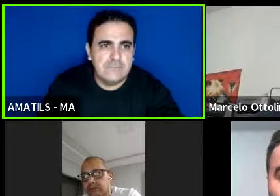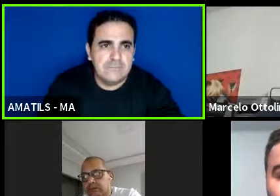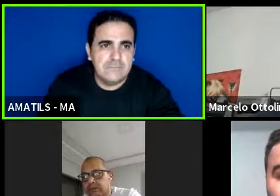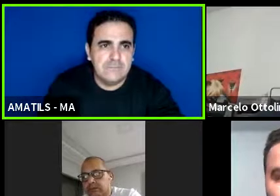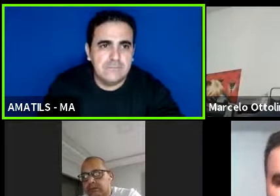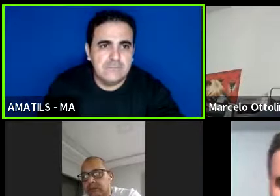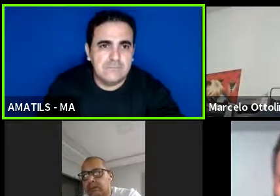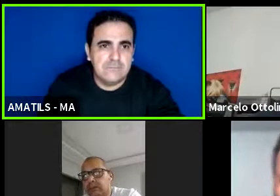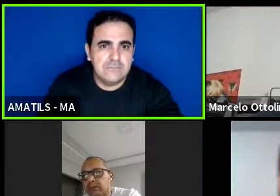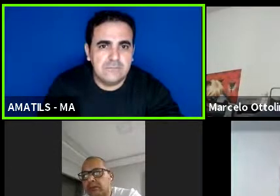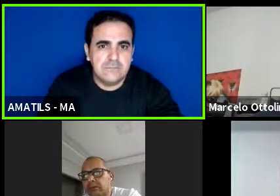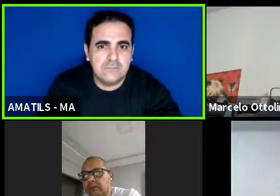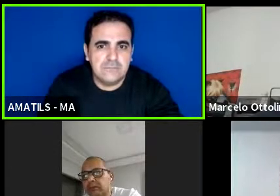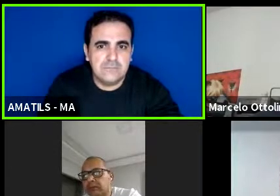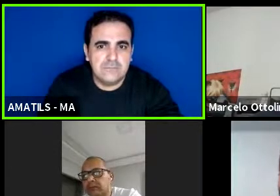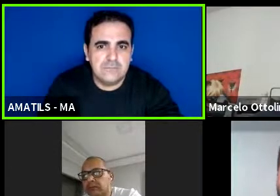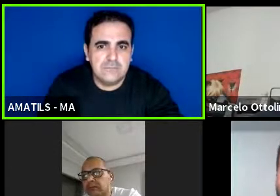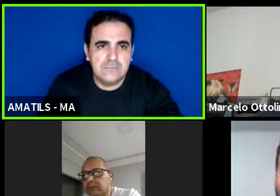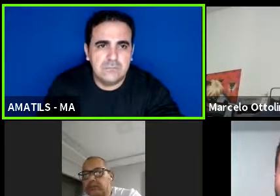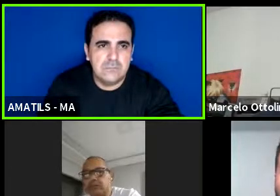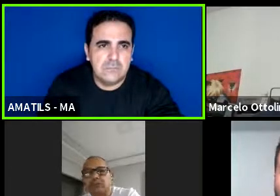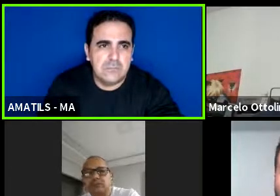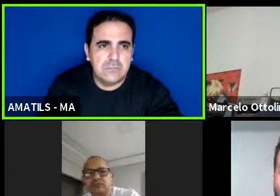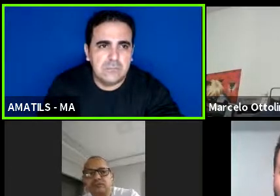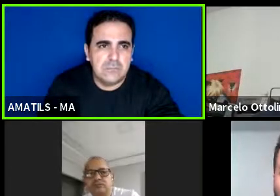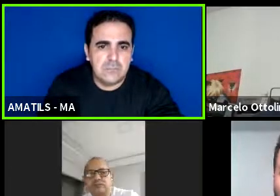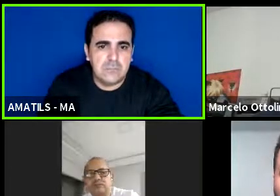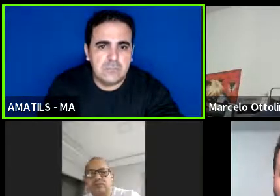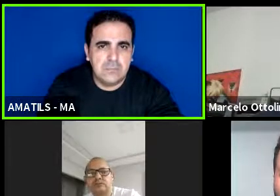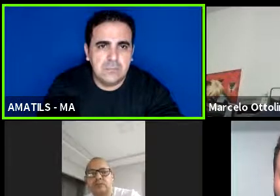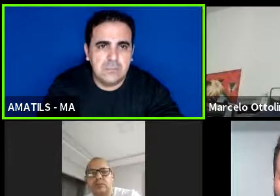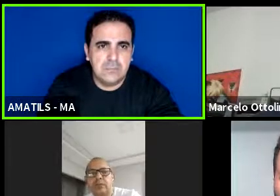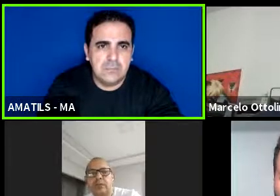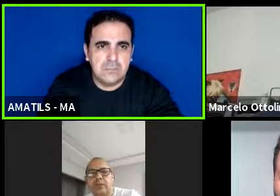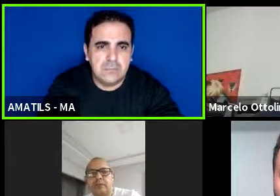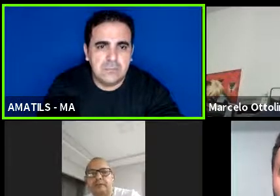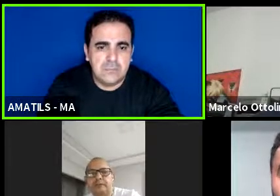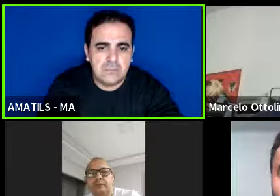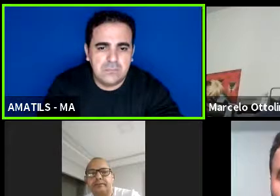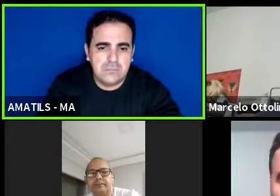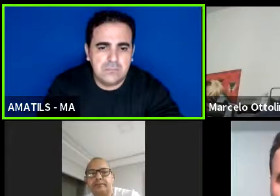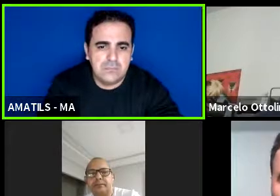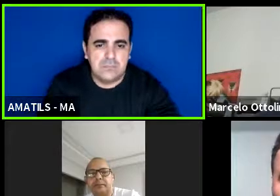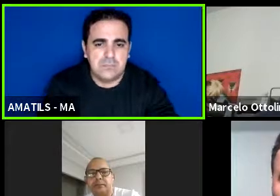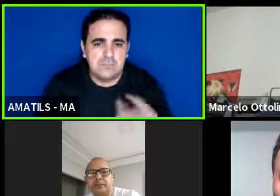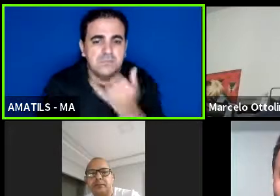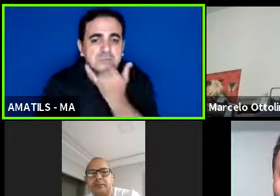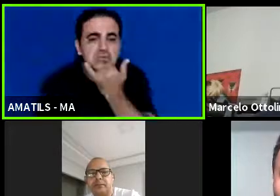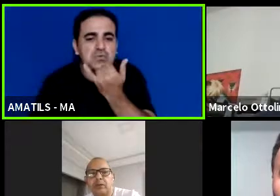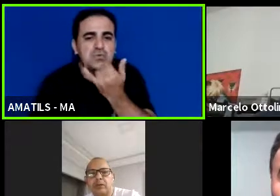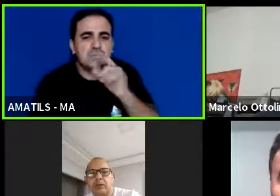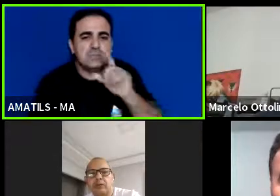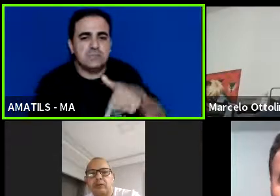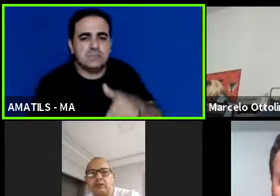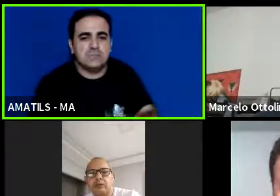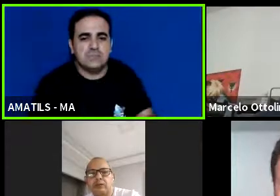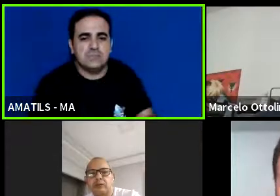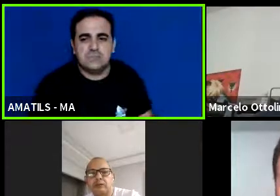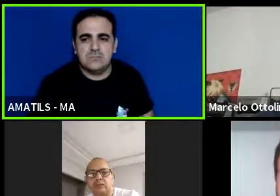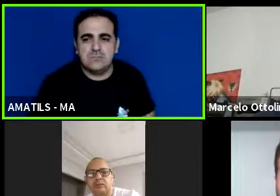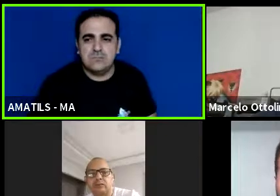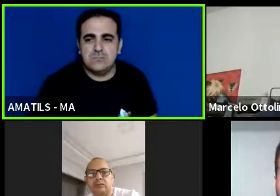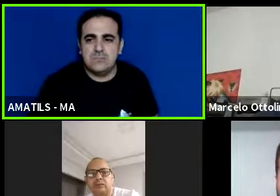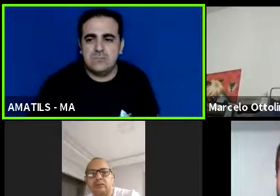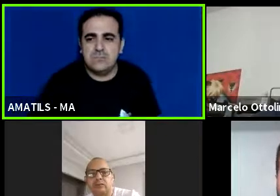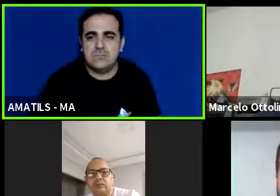tarde ou boa noite já depende da hora que você estará assistindo essa transmissão e aqui eu encerro já a transmissão no